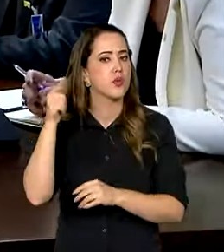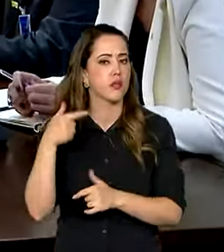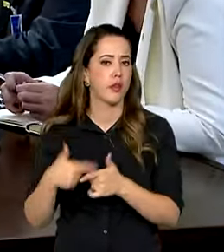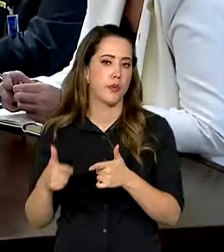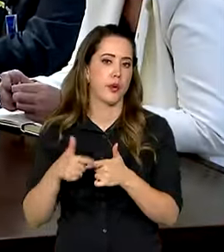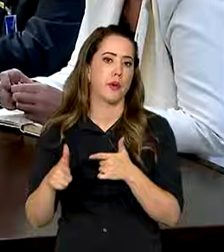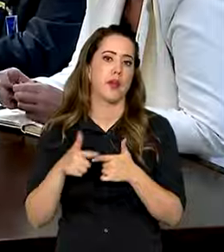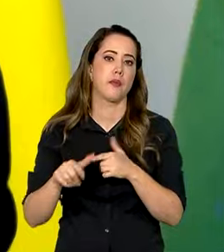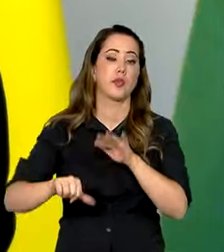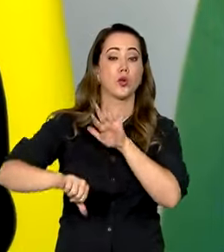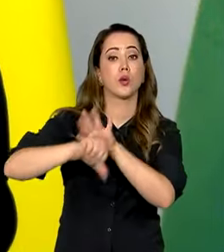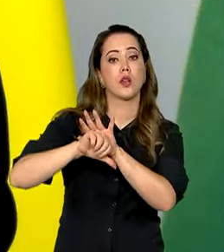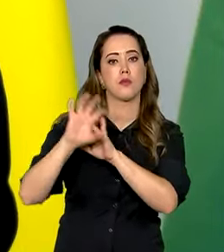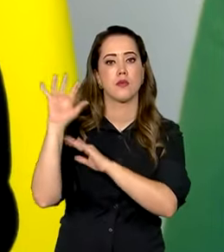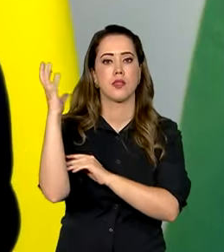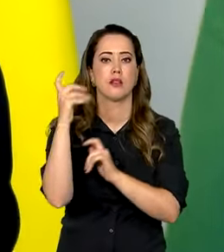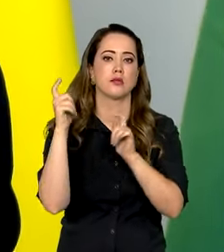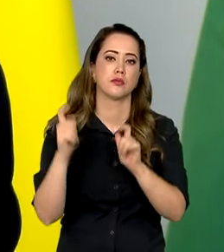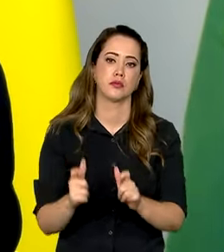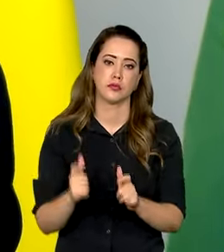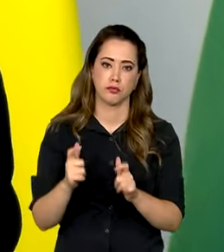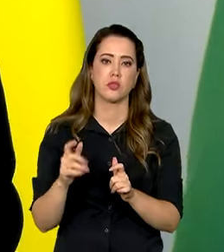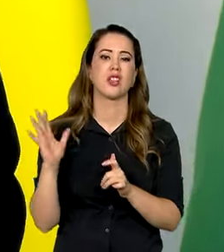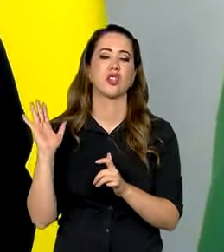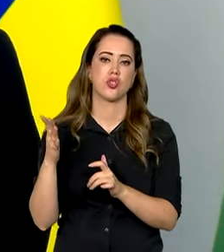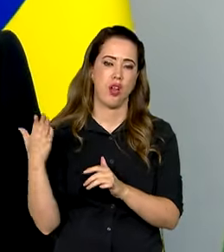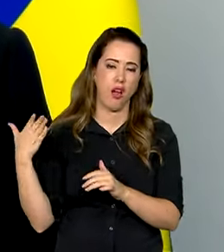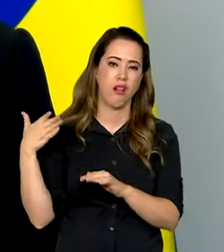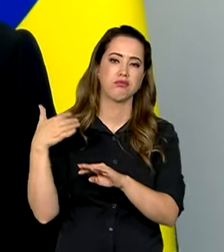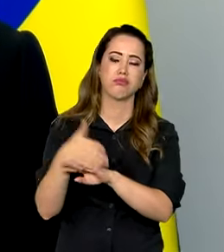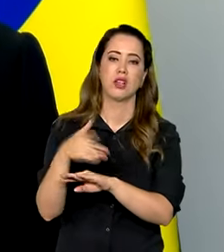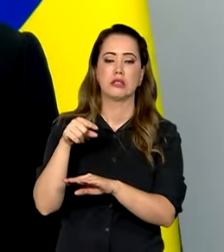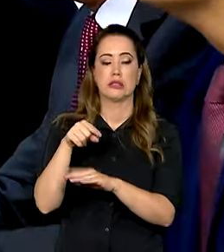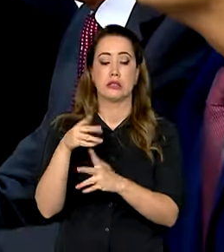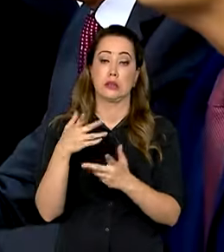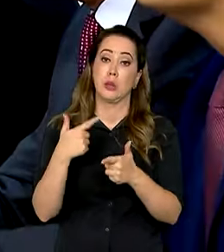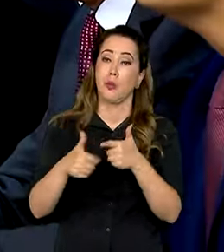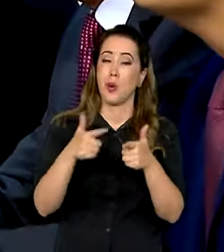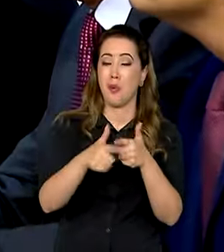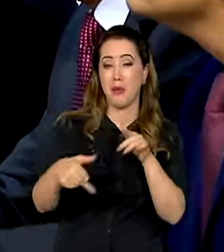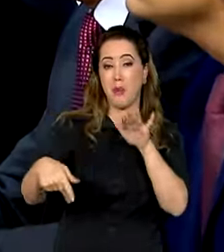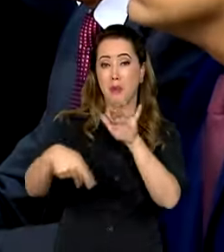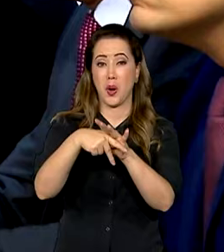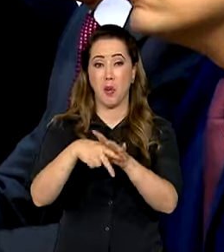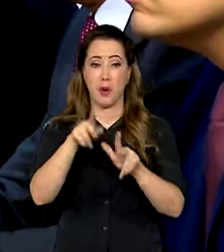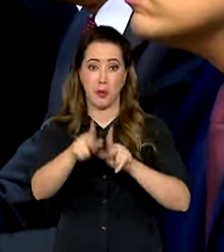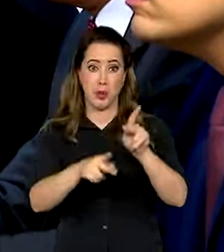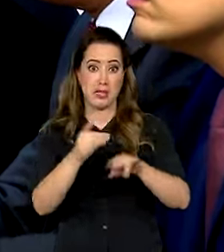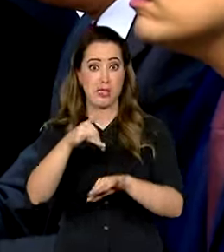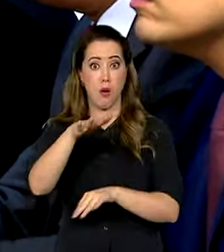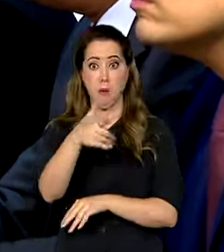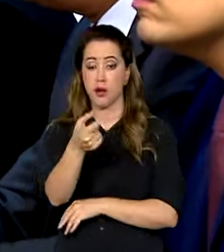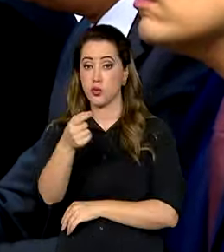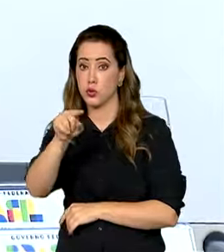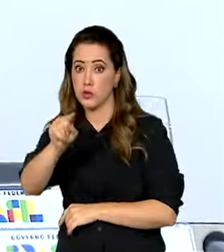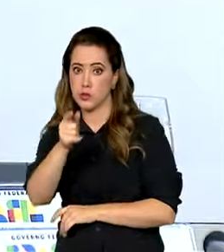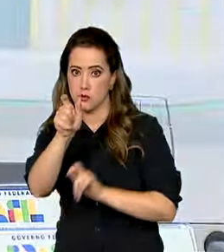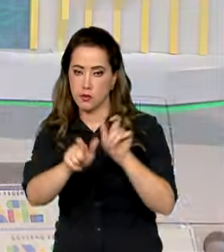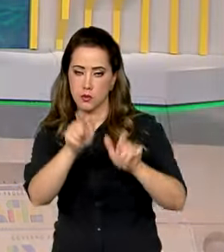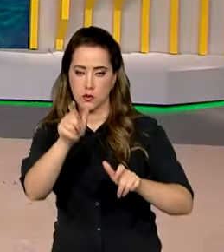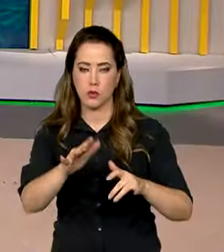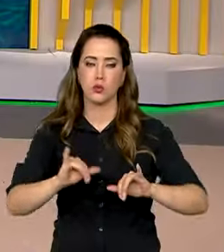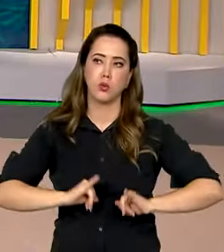problema do crime ambiental na região, que atinge direta e indiretamente mais de 200 mil pessoas.